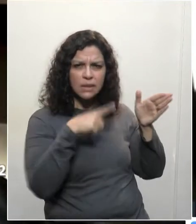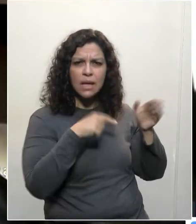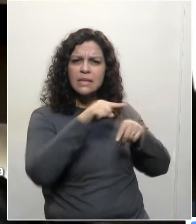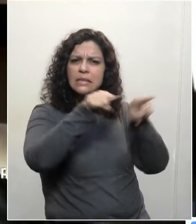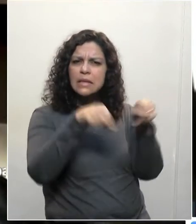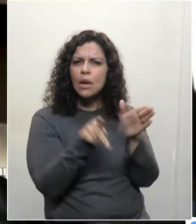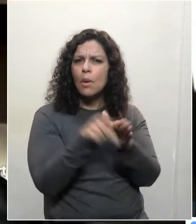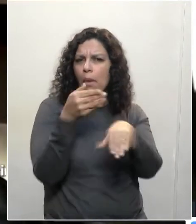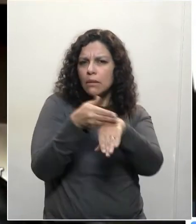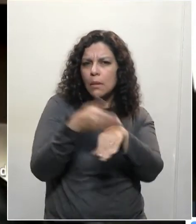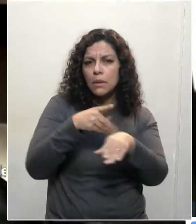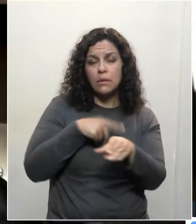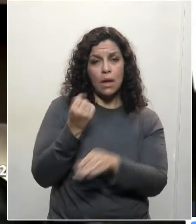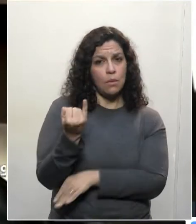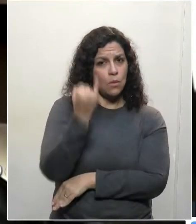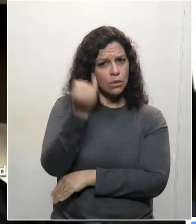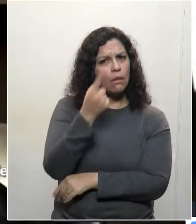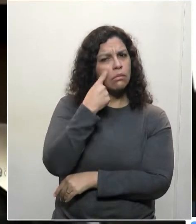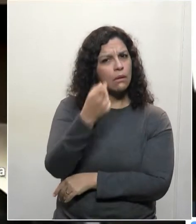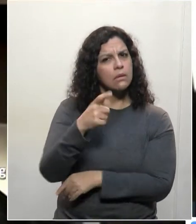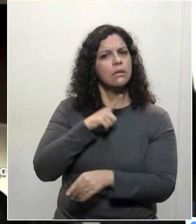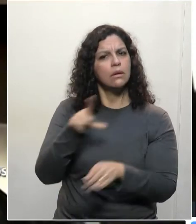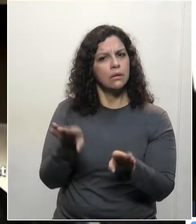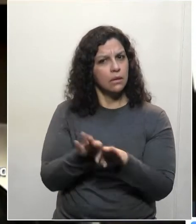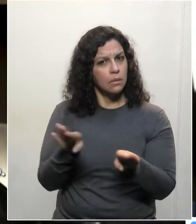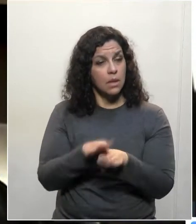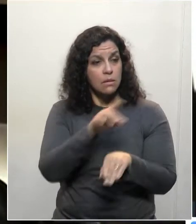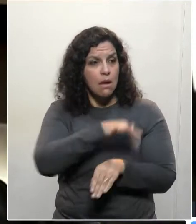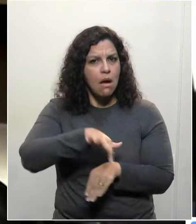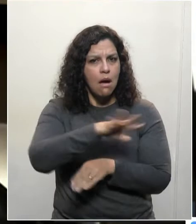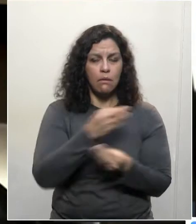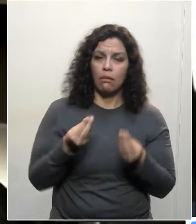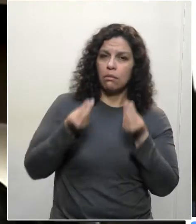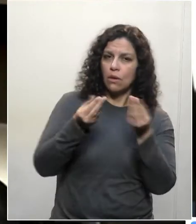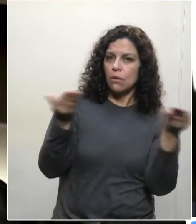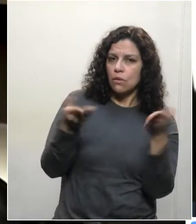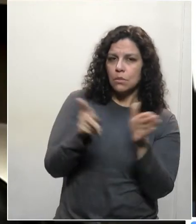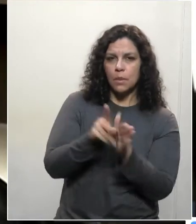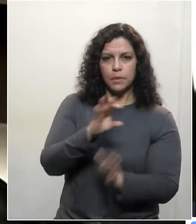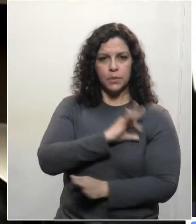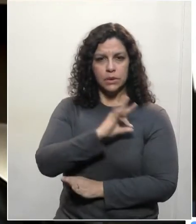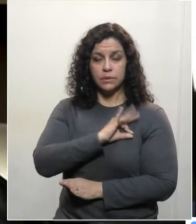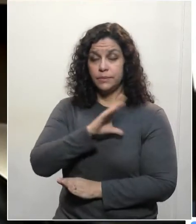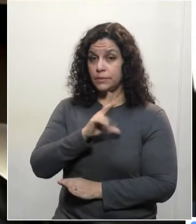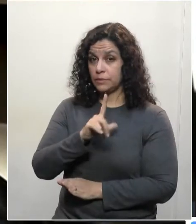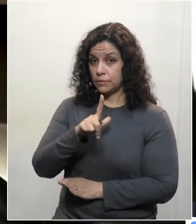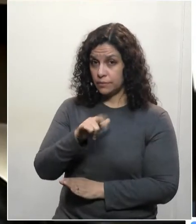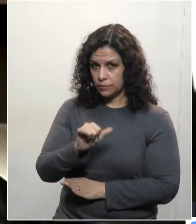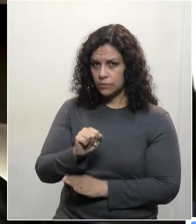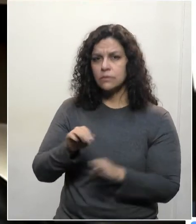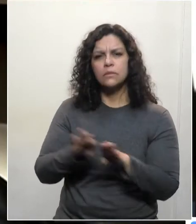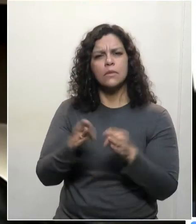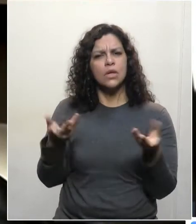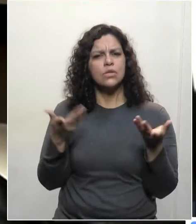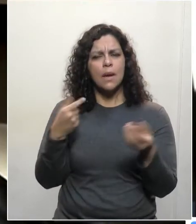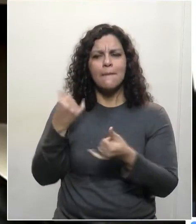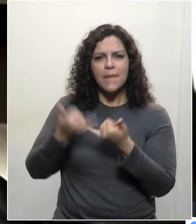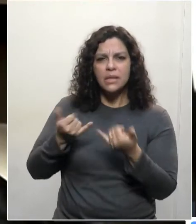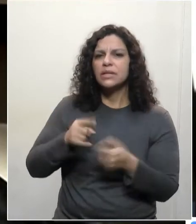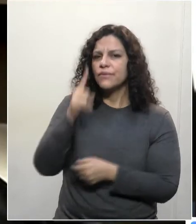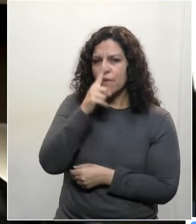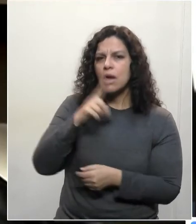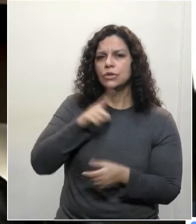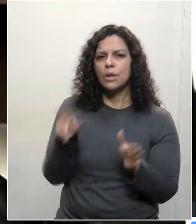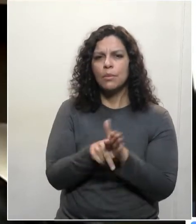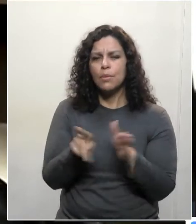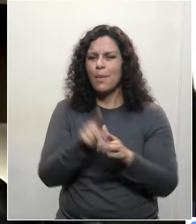Muito importante, muito interessante esta entrega hoje para a Polícia Civil, que vinha tão deficiente na